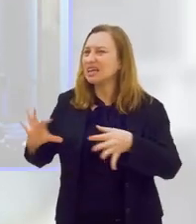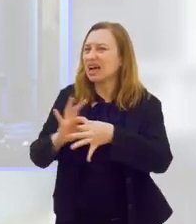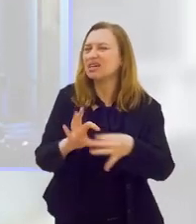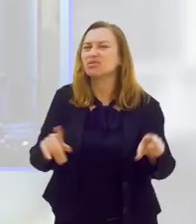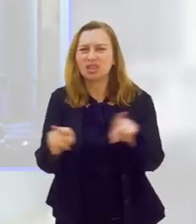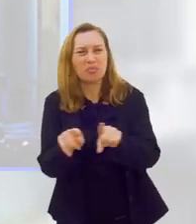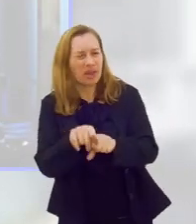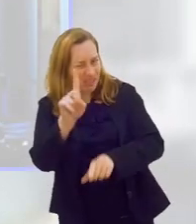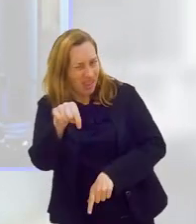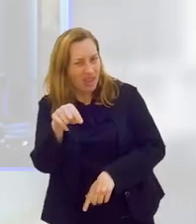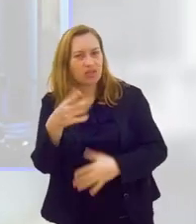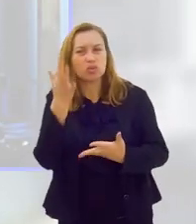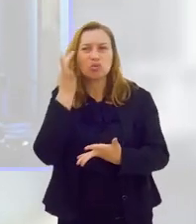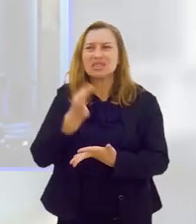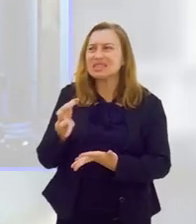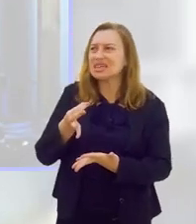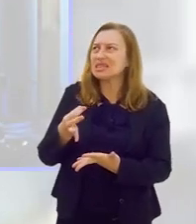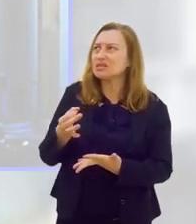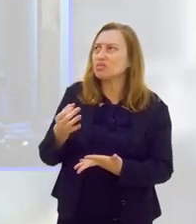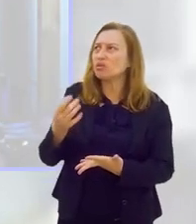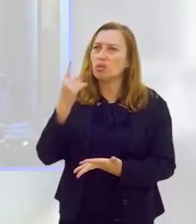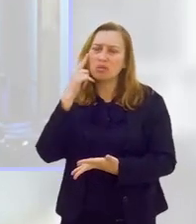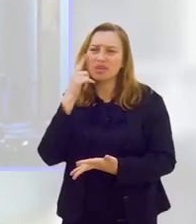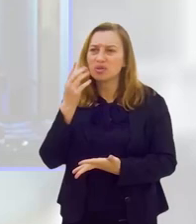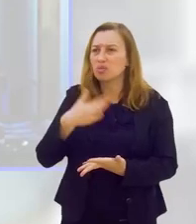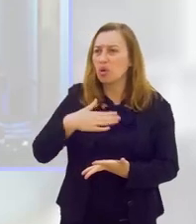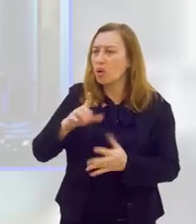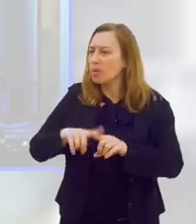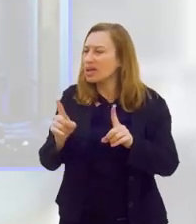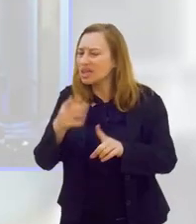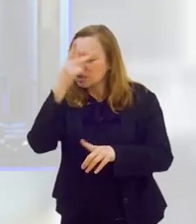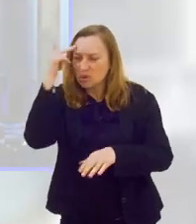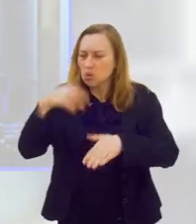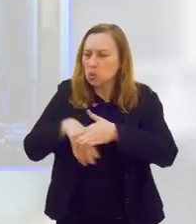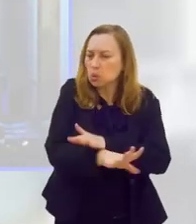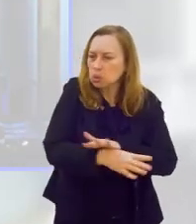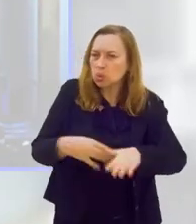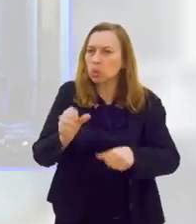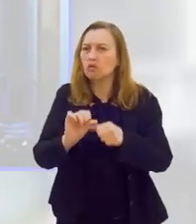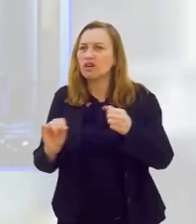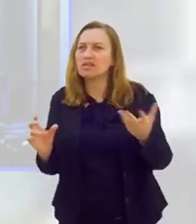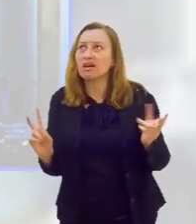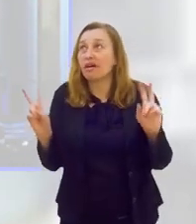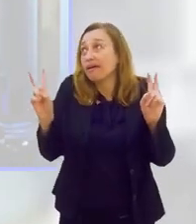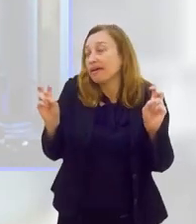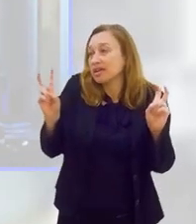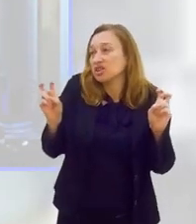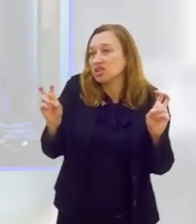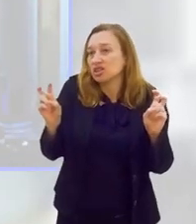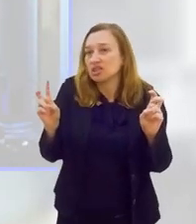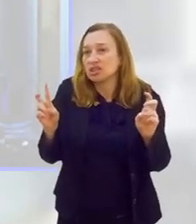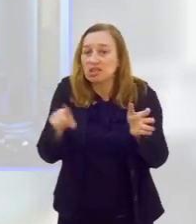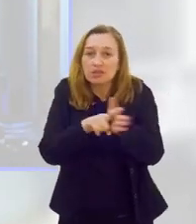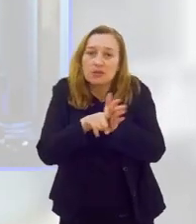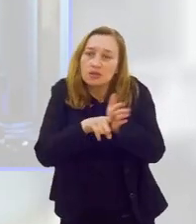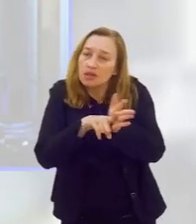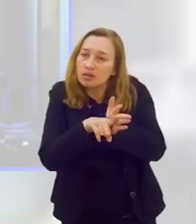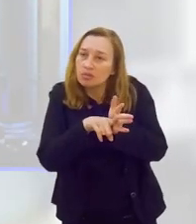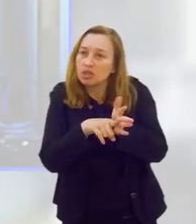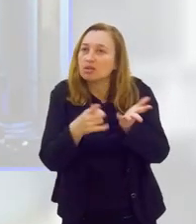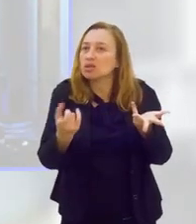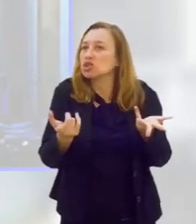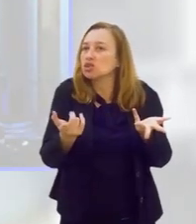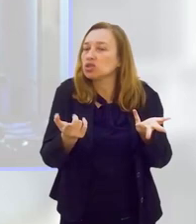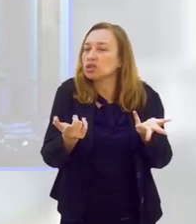minha, mas as pessoas não têm muito o costume de fazer esse check-up, vamos dizer assim, das suas taxas hormonais, né,